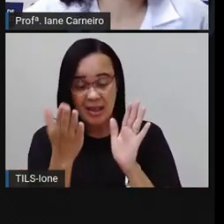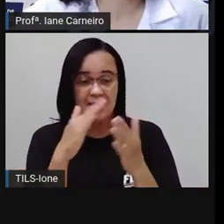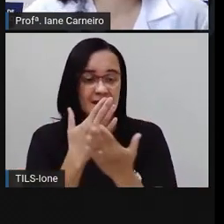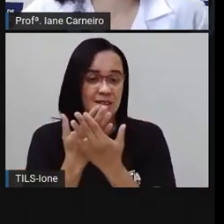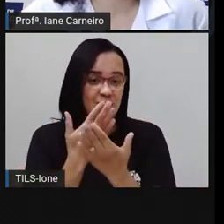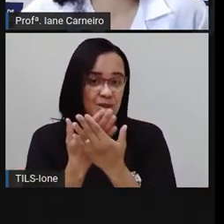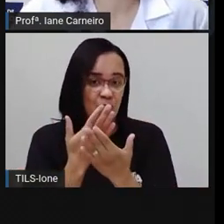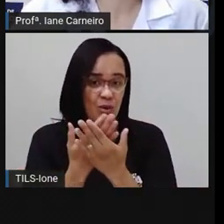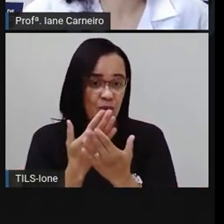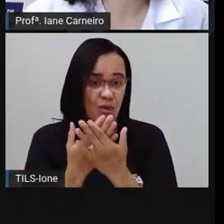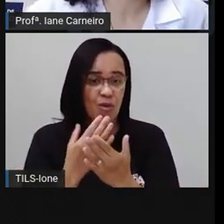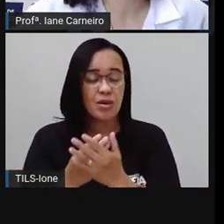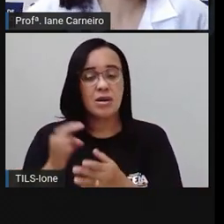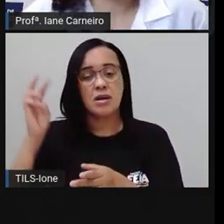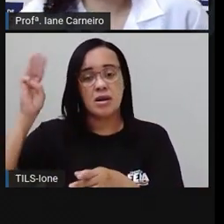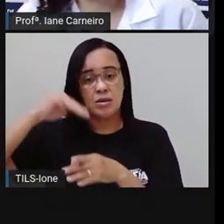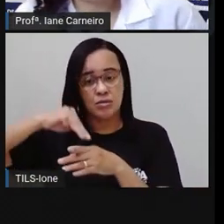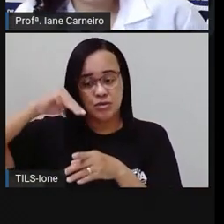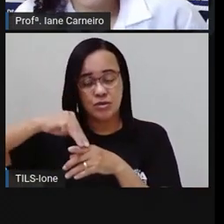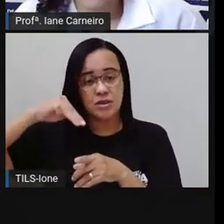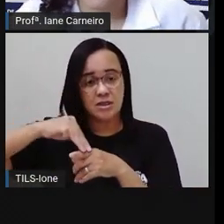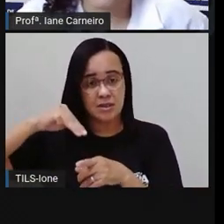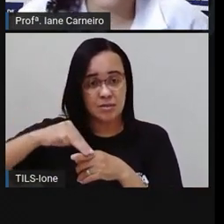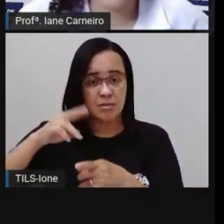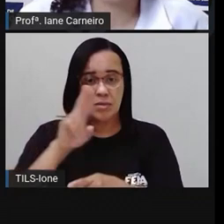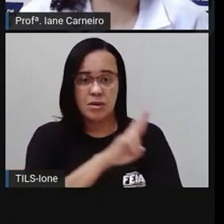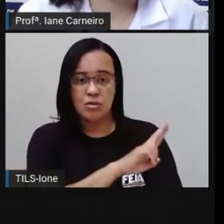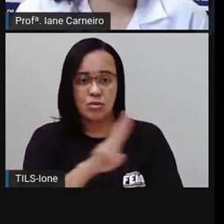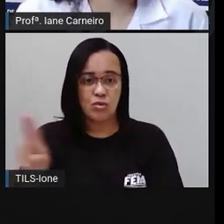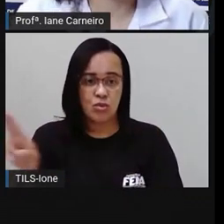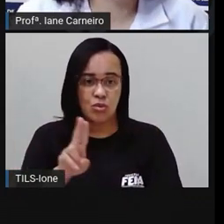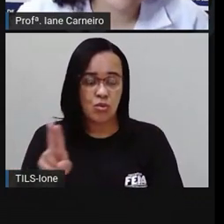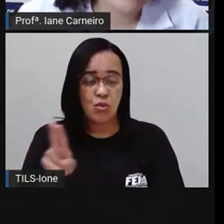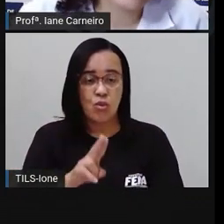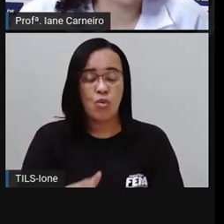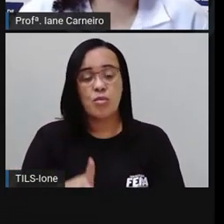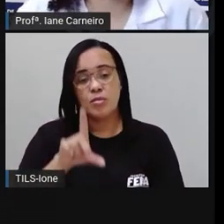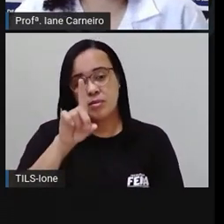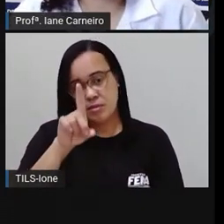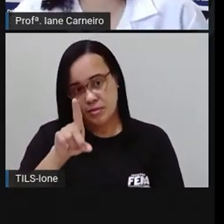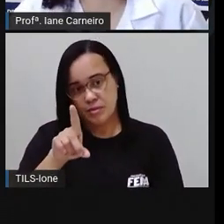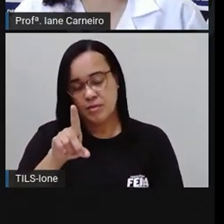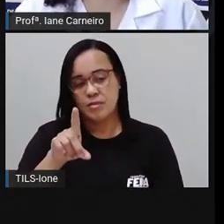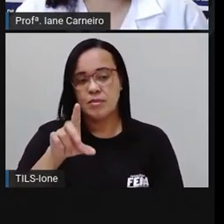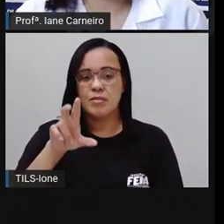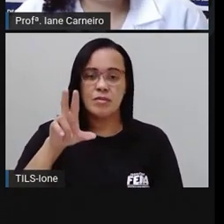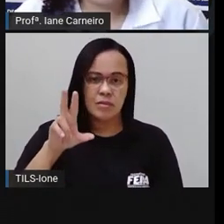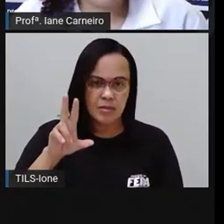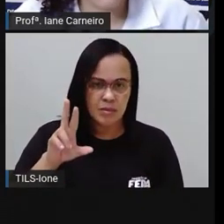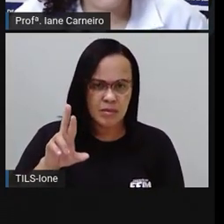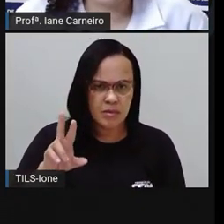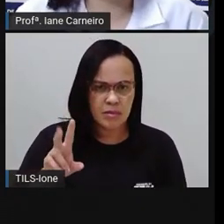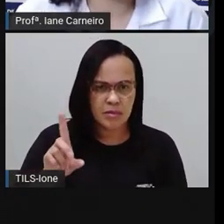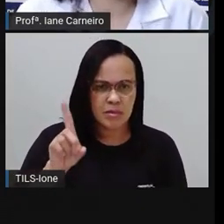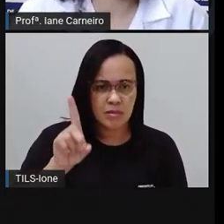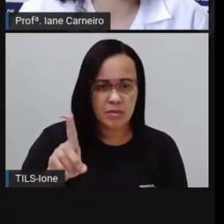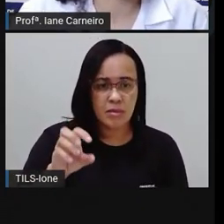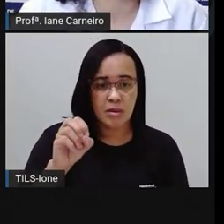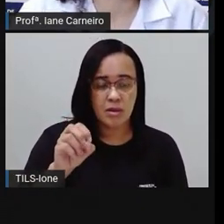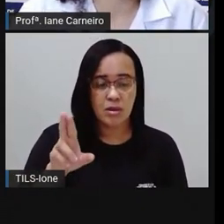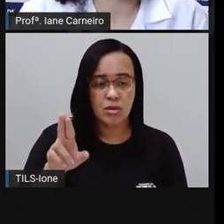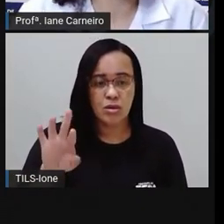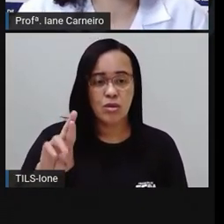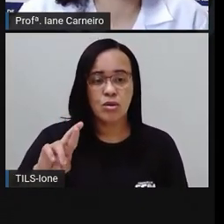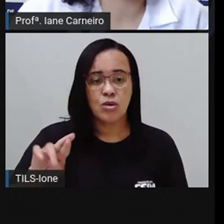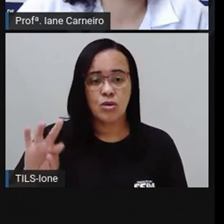Escola Municipal Doutor Noide Serqueira, certo? Essa escola, ela fica lá no Campo Limpo. E é uma